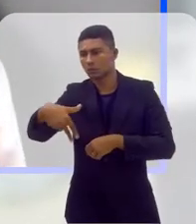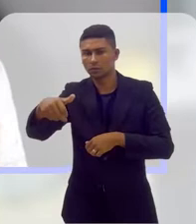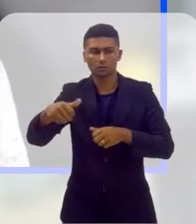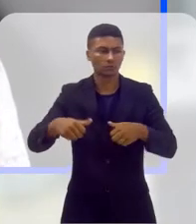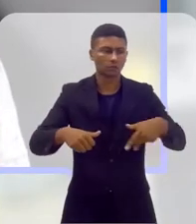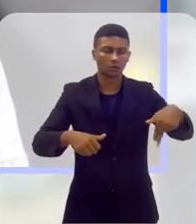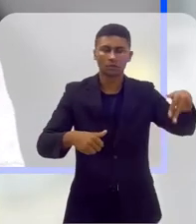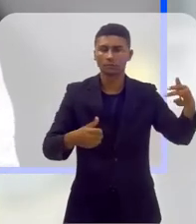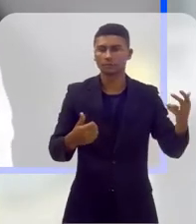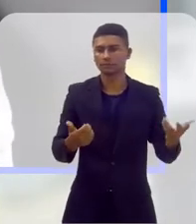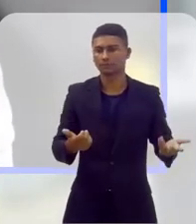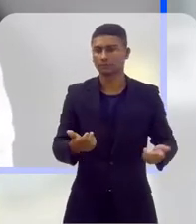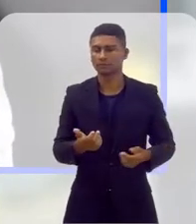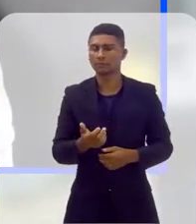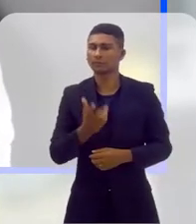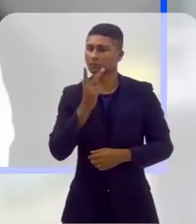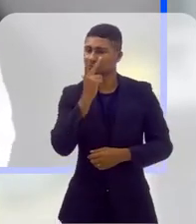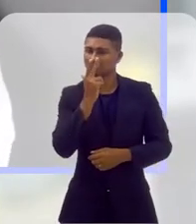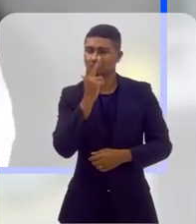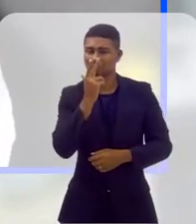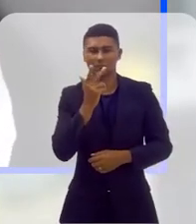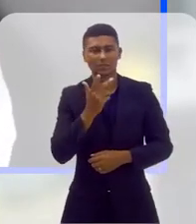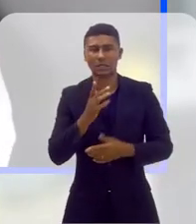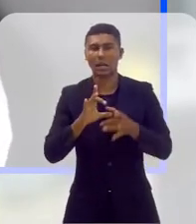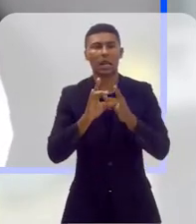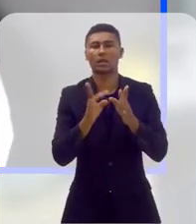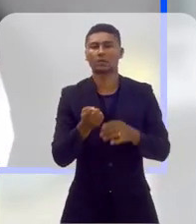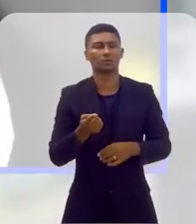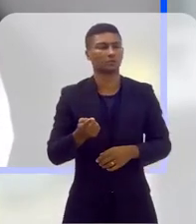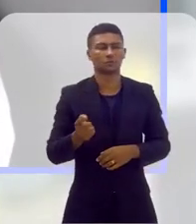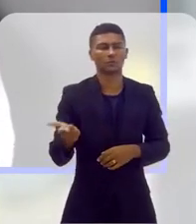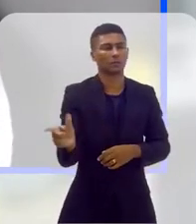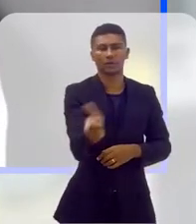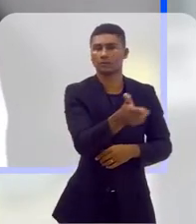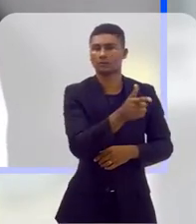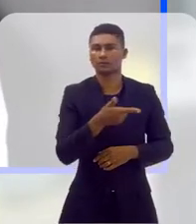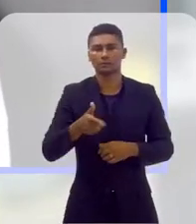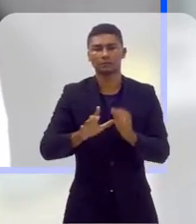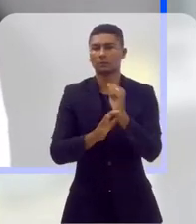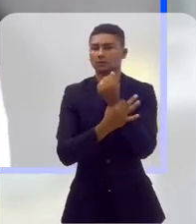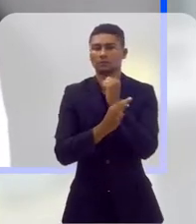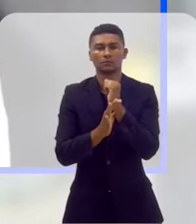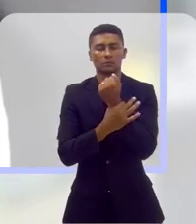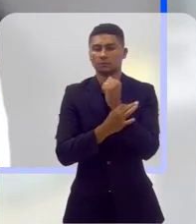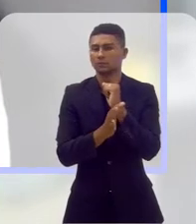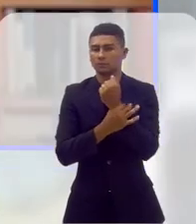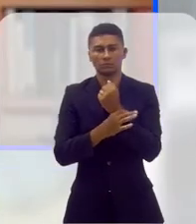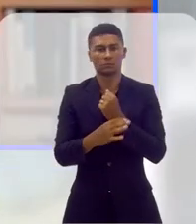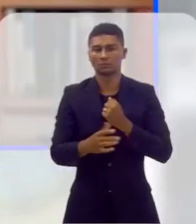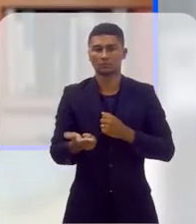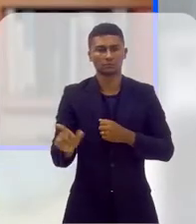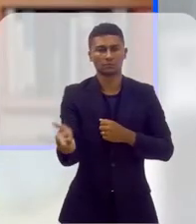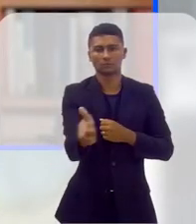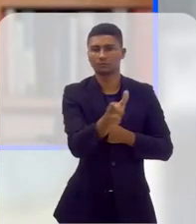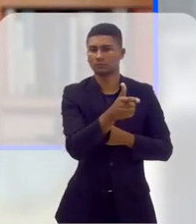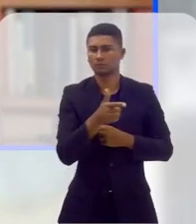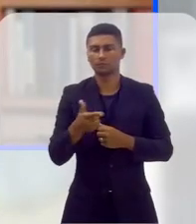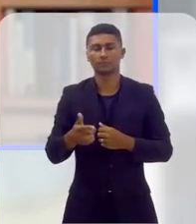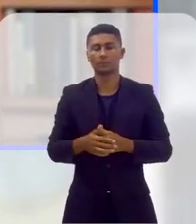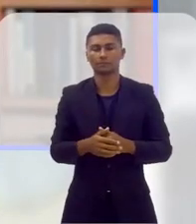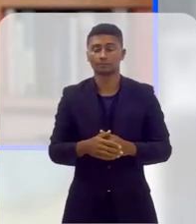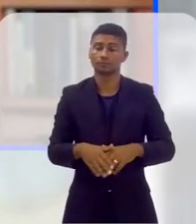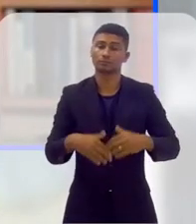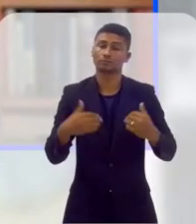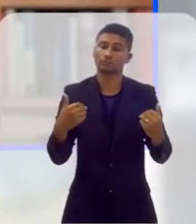algo quase que praticamente inexistente. Nós não temos segurança para ser. Então, existe um problema de segurança pública também. Por isso